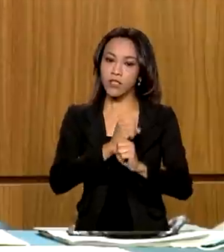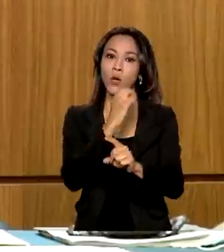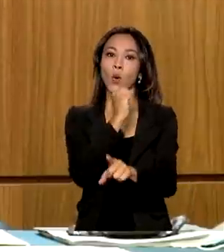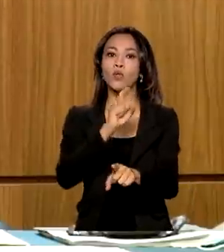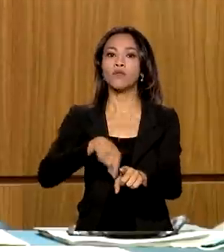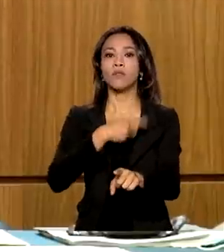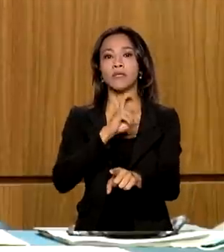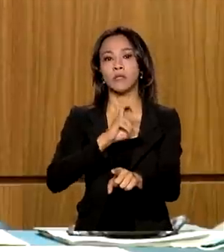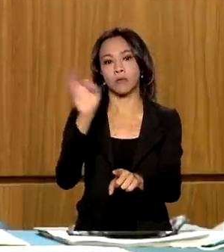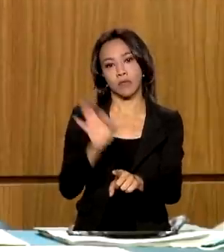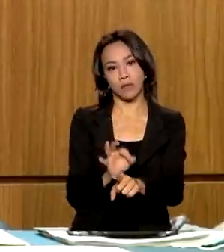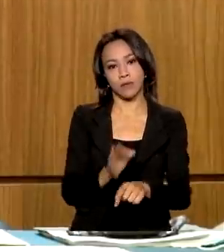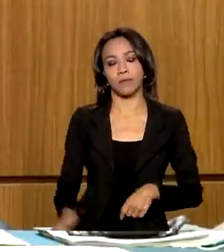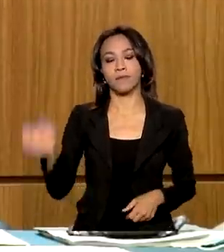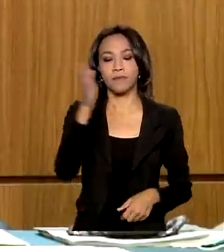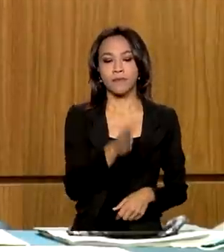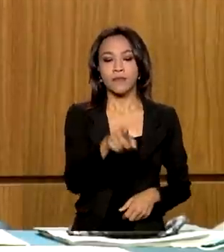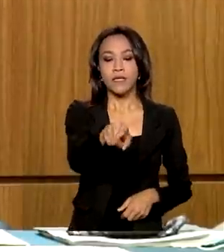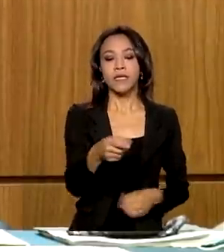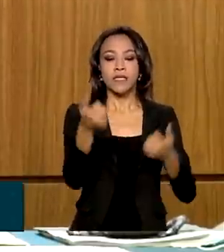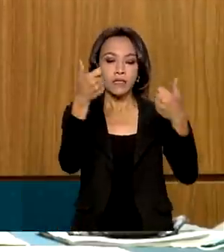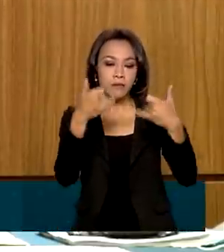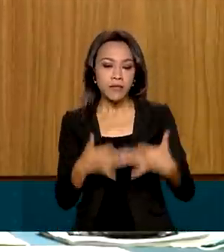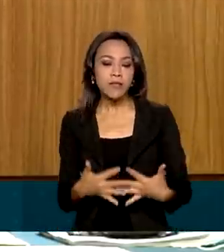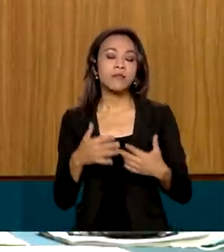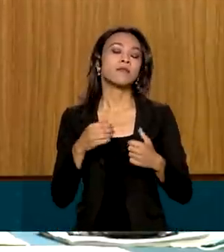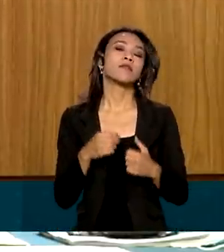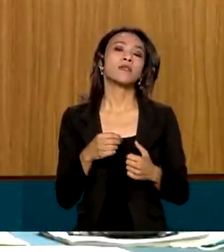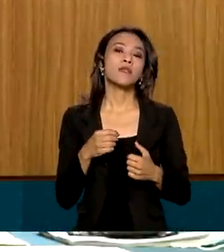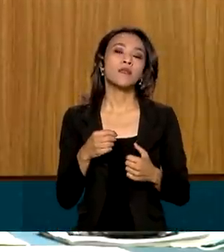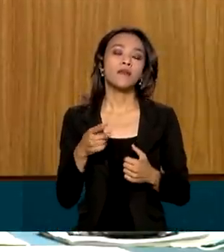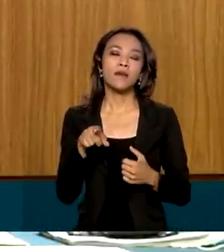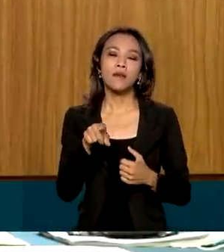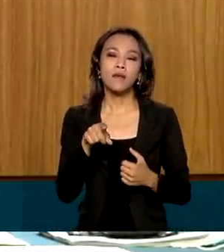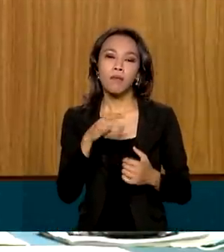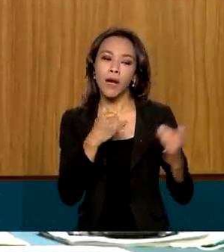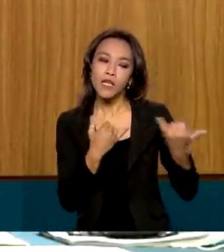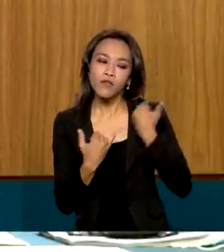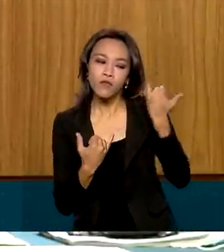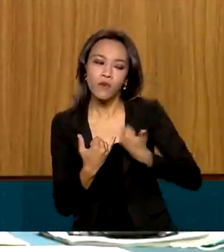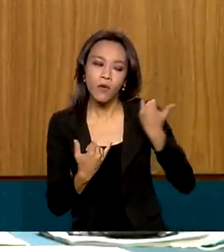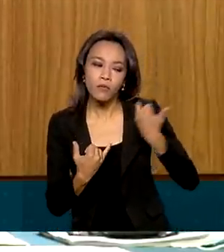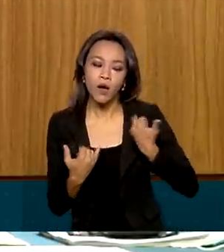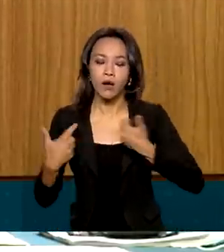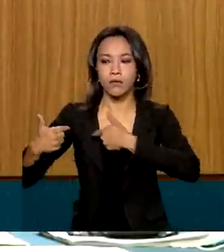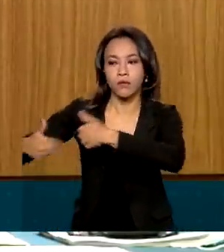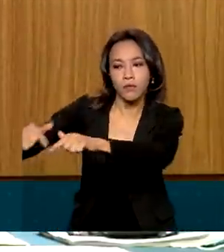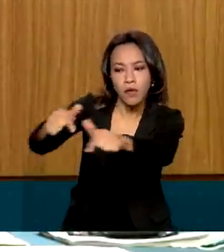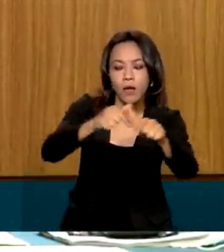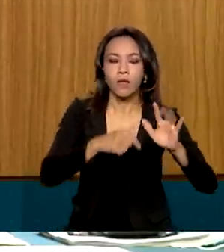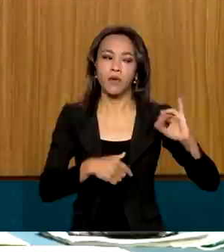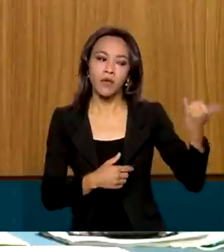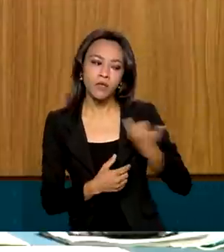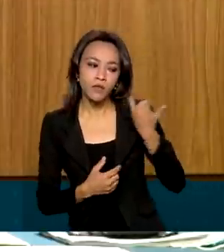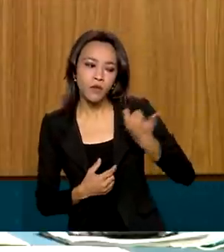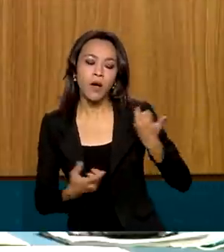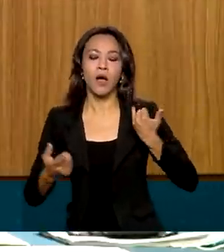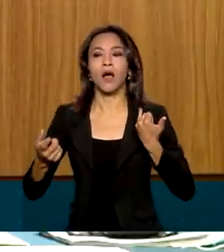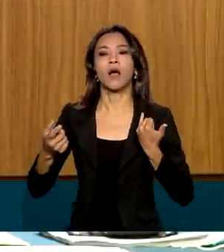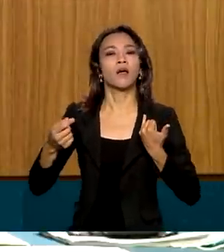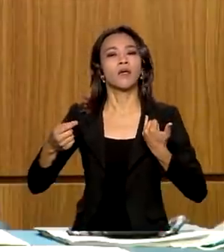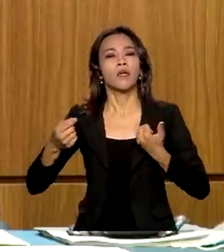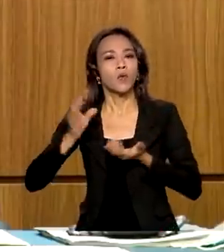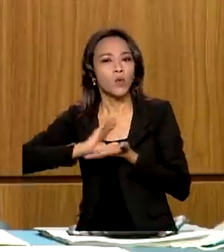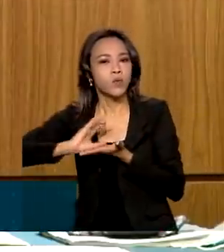Um dos processos mais disruptivos para emprego, para geração de emprego, para crescimento sustentável, para planejamento de longo